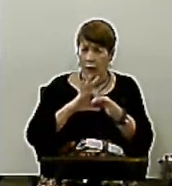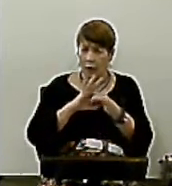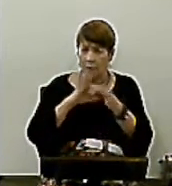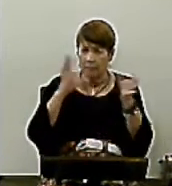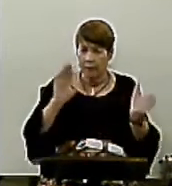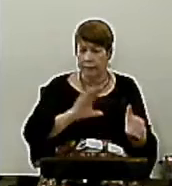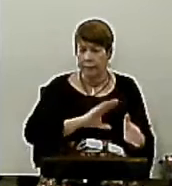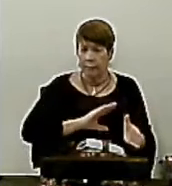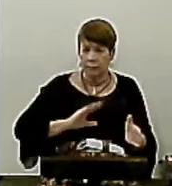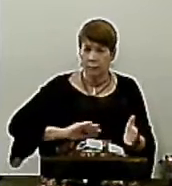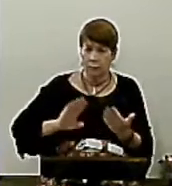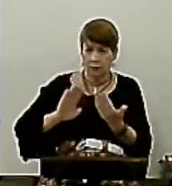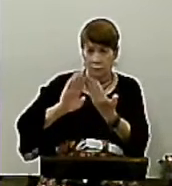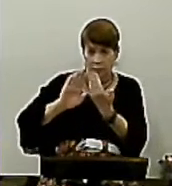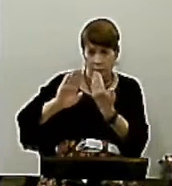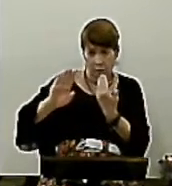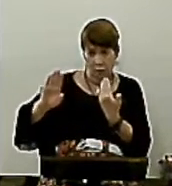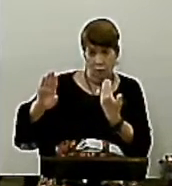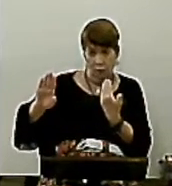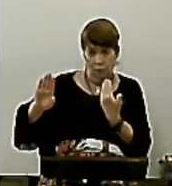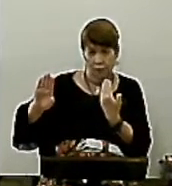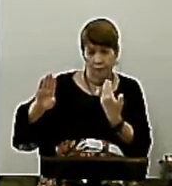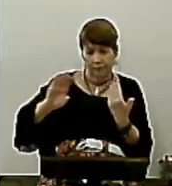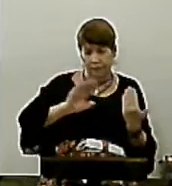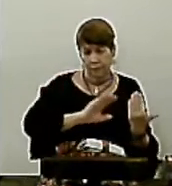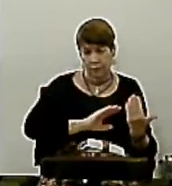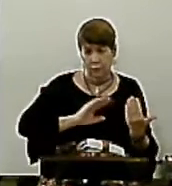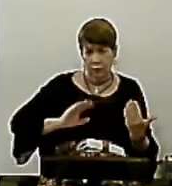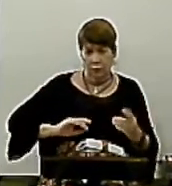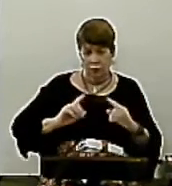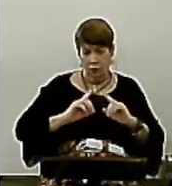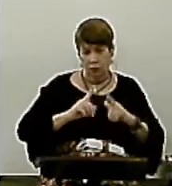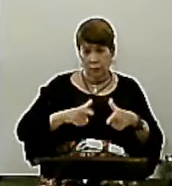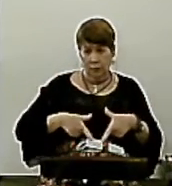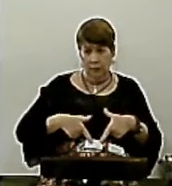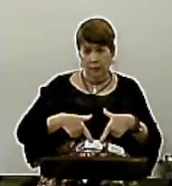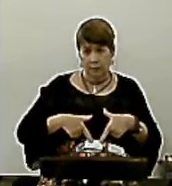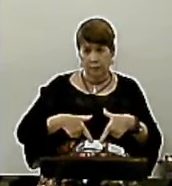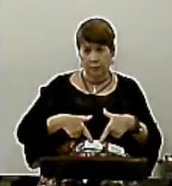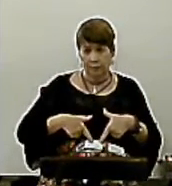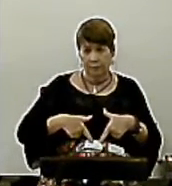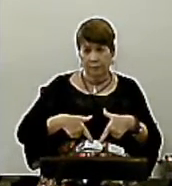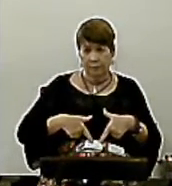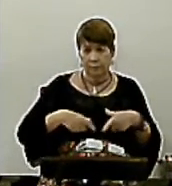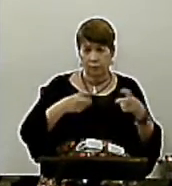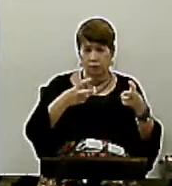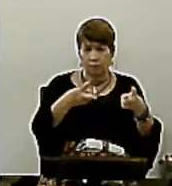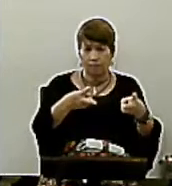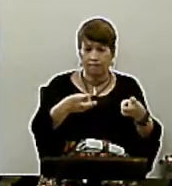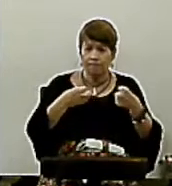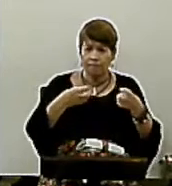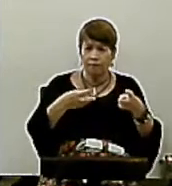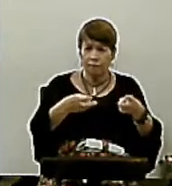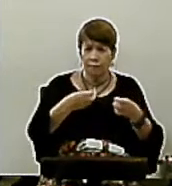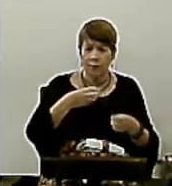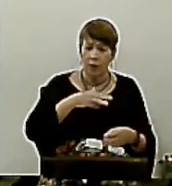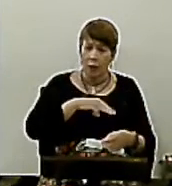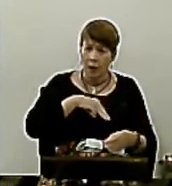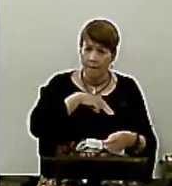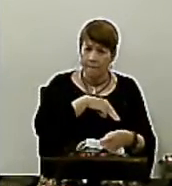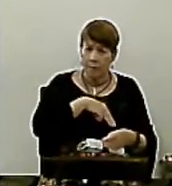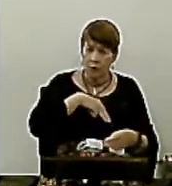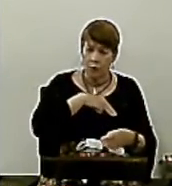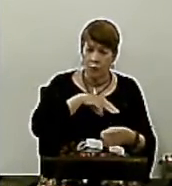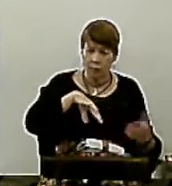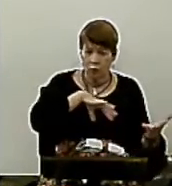que separou o cristianismo do judaísmo e que o lançou em uma carreira de conquista missionária por todo o